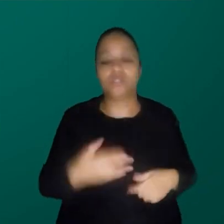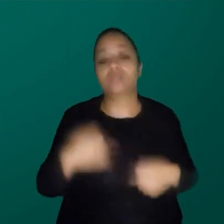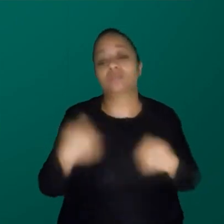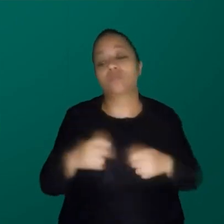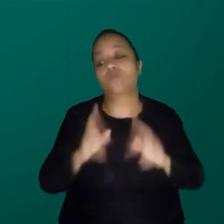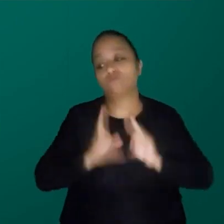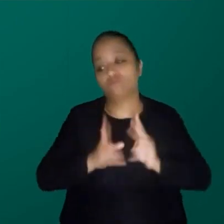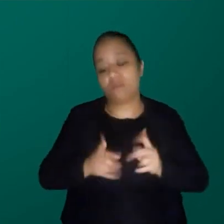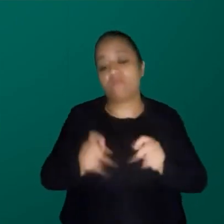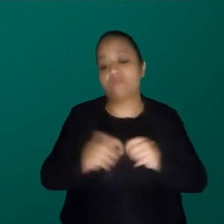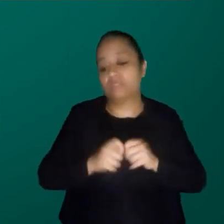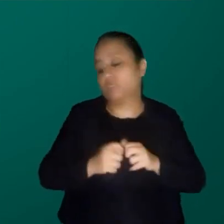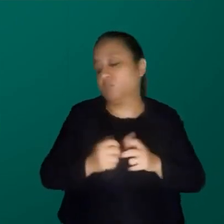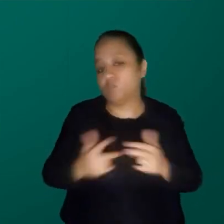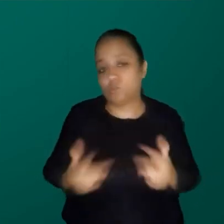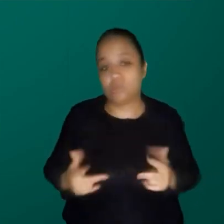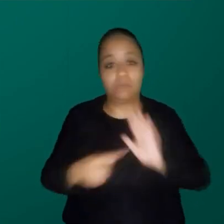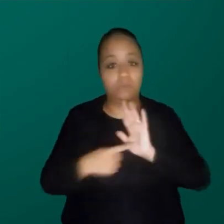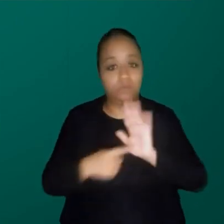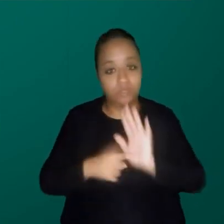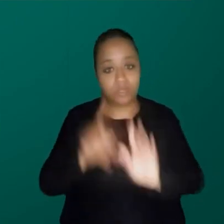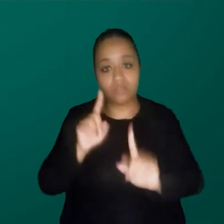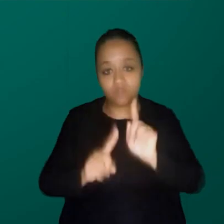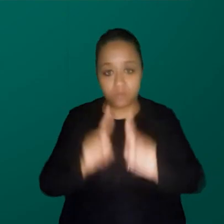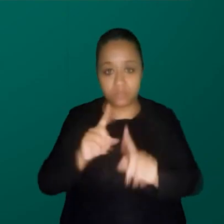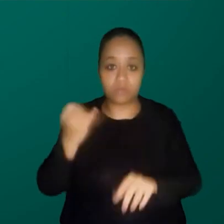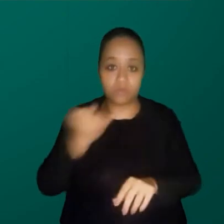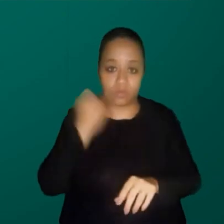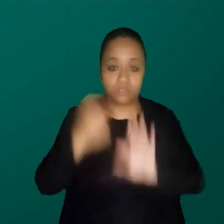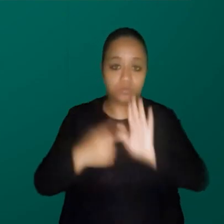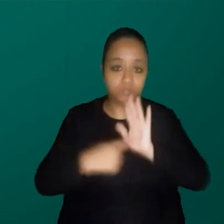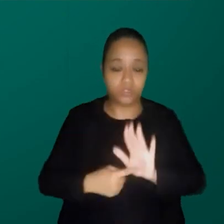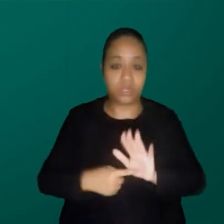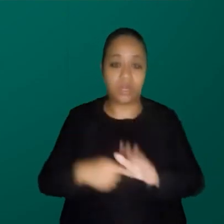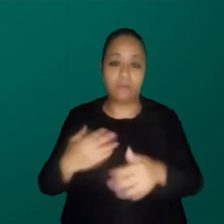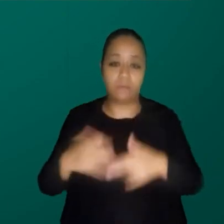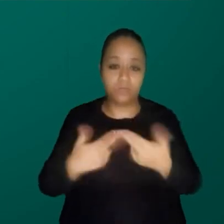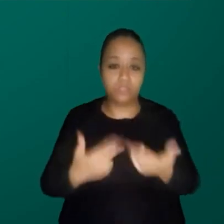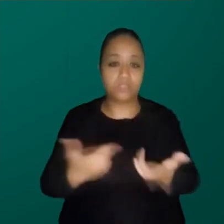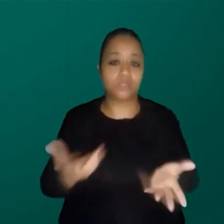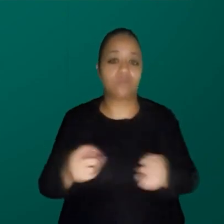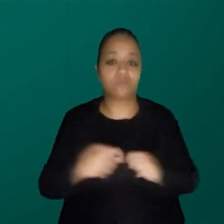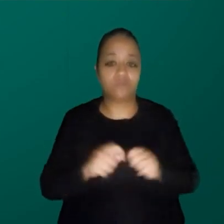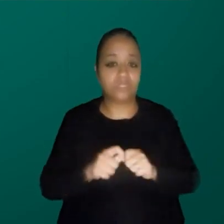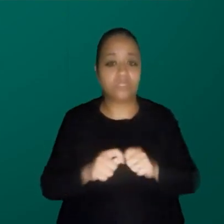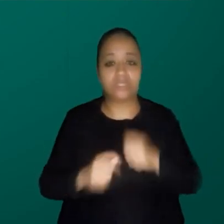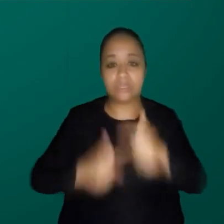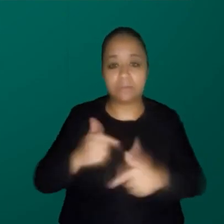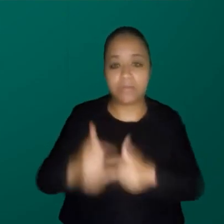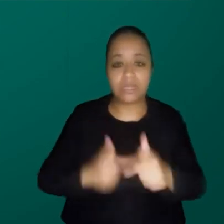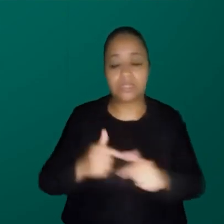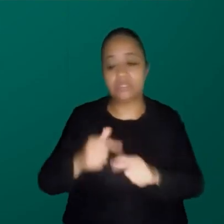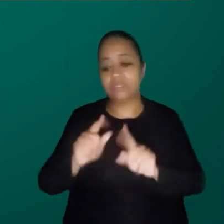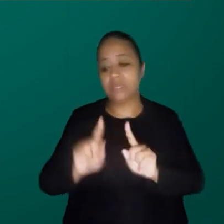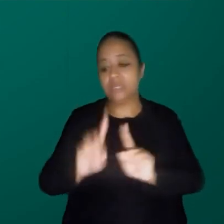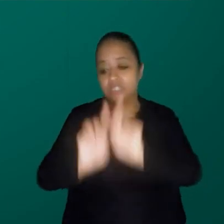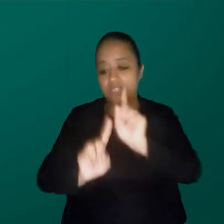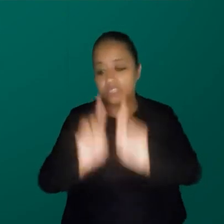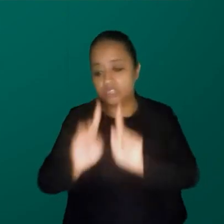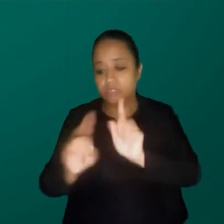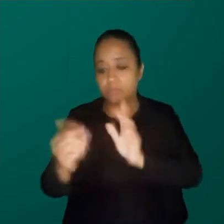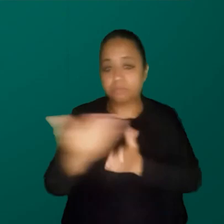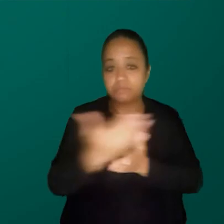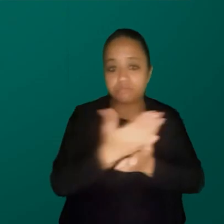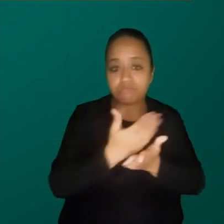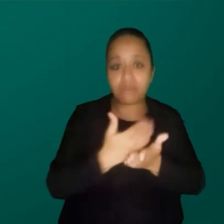continuar fazendo, mostrar os dados é super importante, por isso que eu acabei fazendo, sei lá, agora eu estou trabalhando com pessoal da estatística para coletar